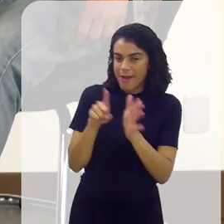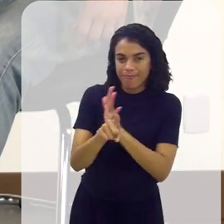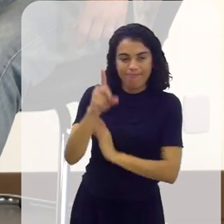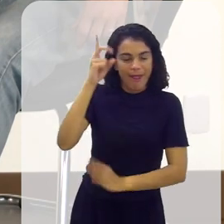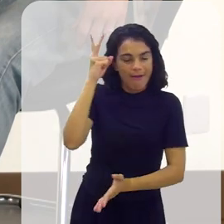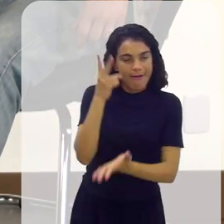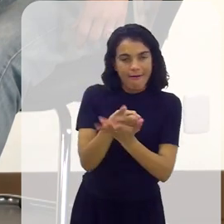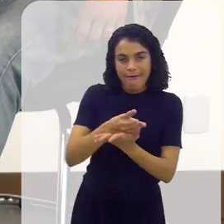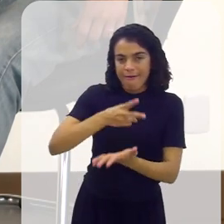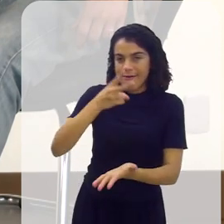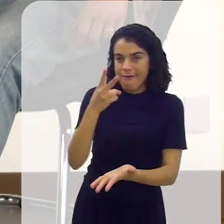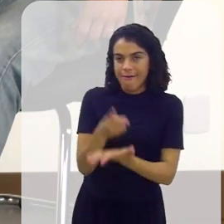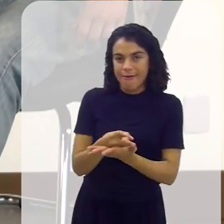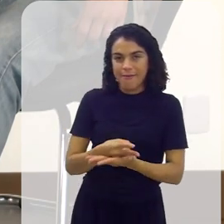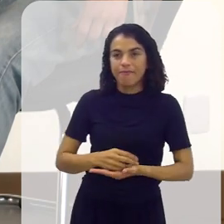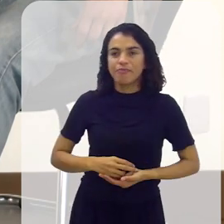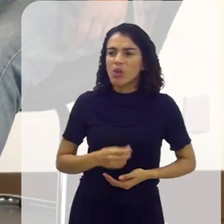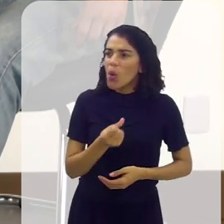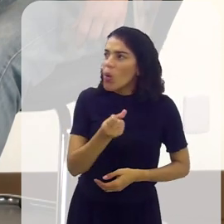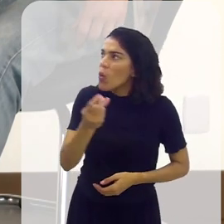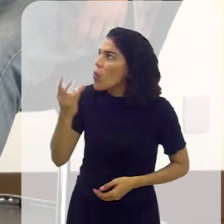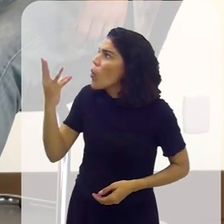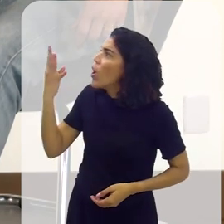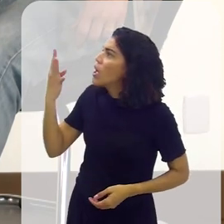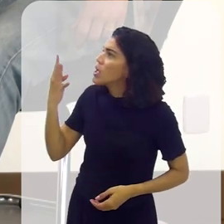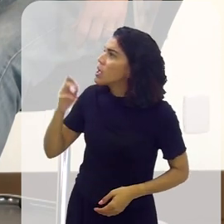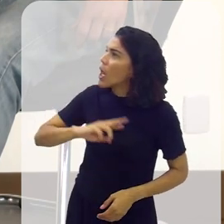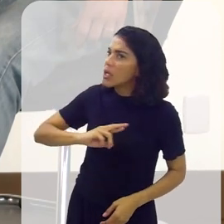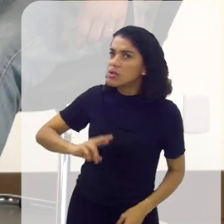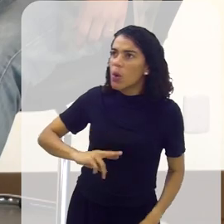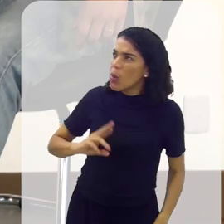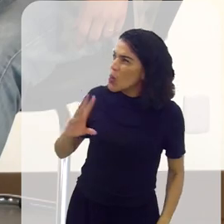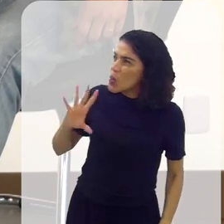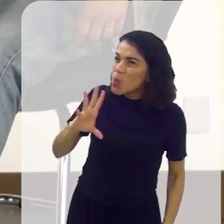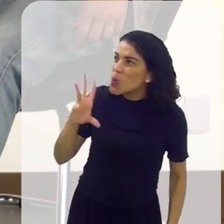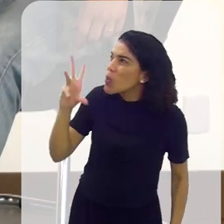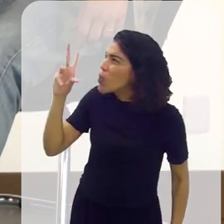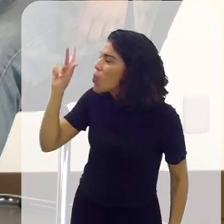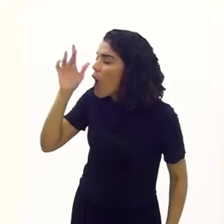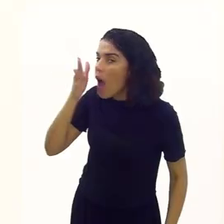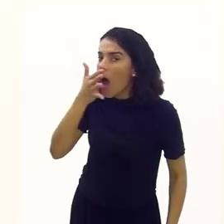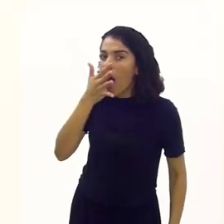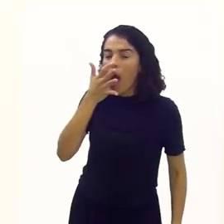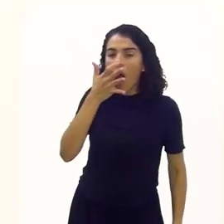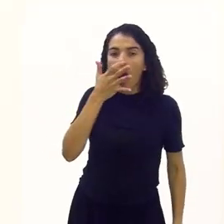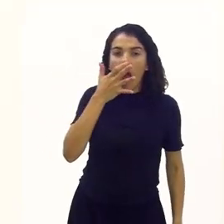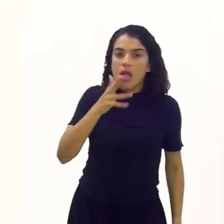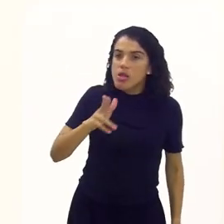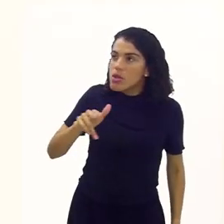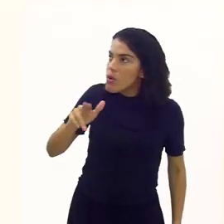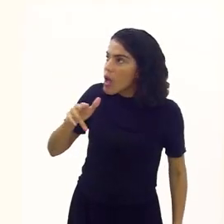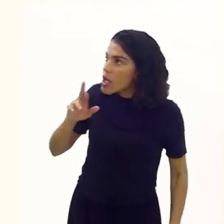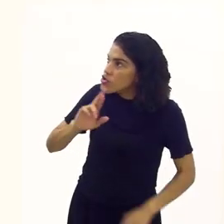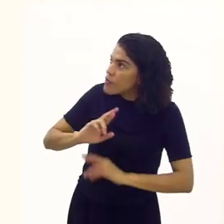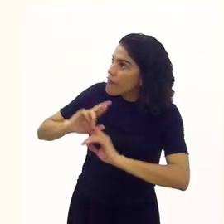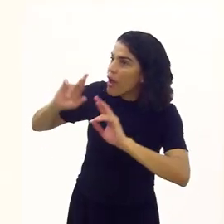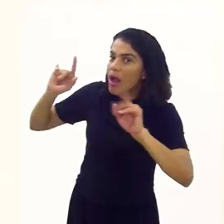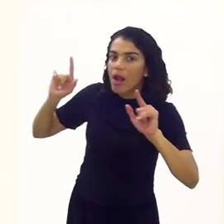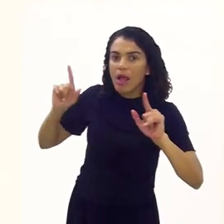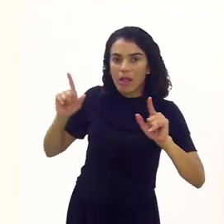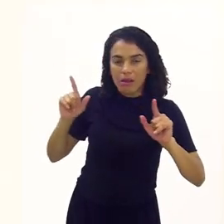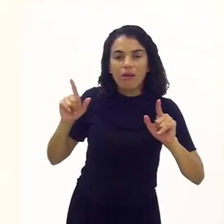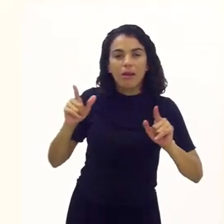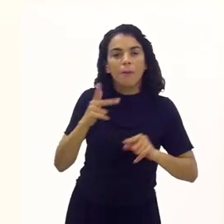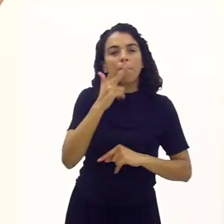mesma pergunta. Meu Deus, quanta religião. Meu Deus, tudo junto, eu nunca tinha visto. Meu Deus, que coisa